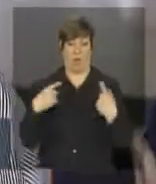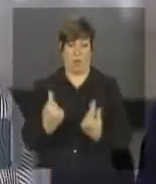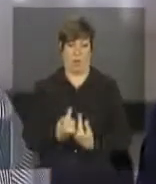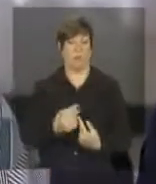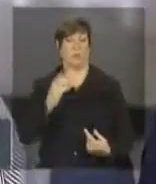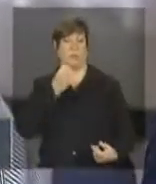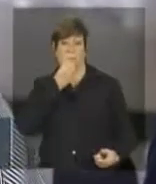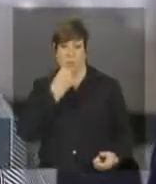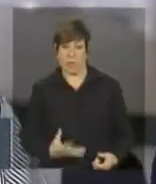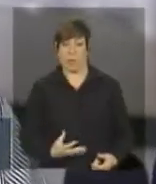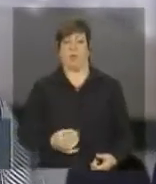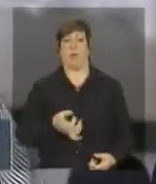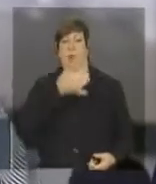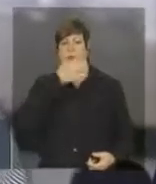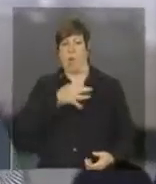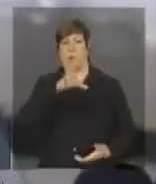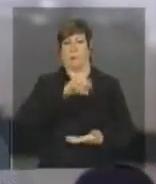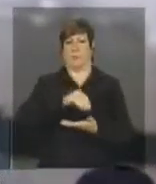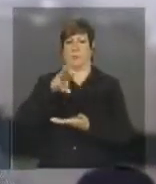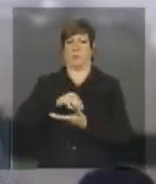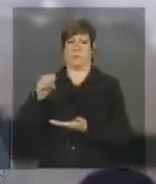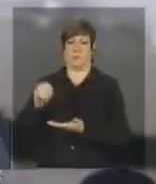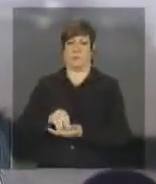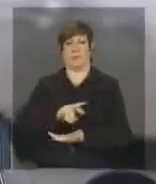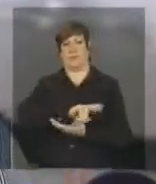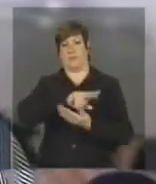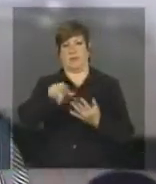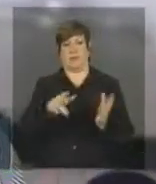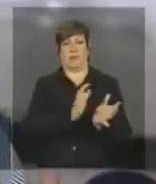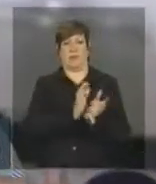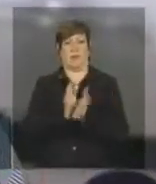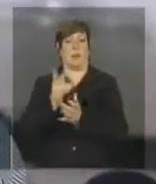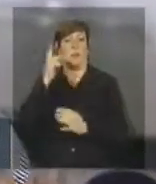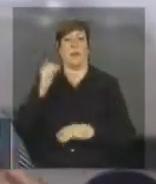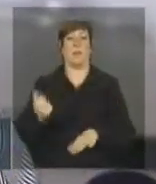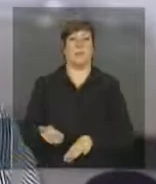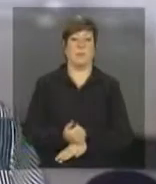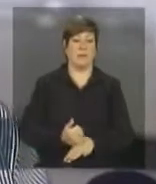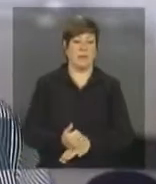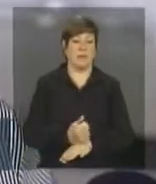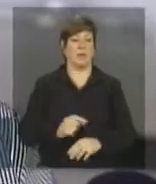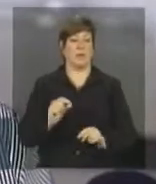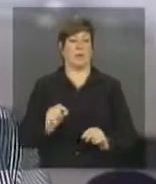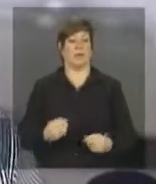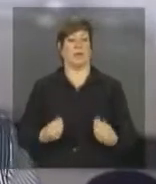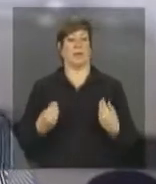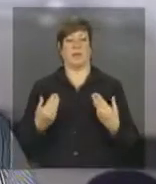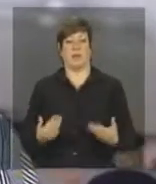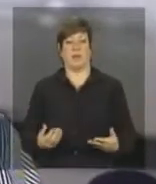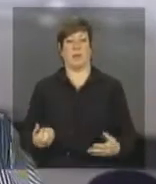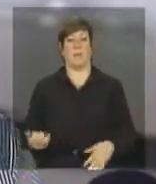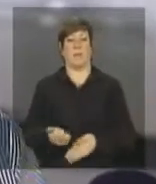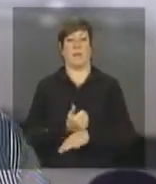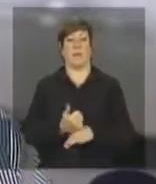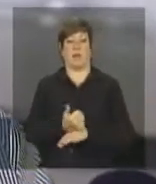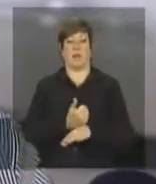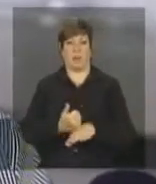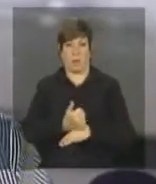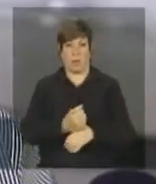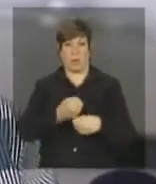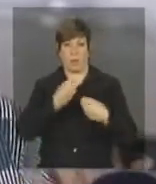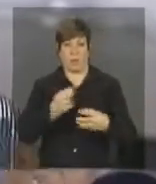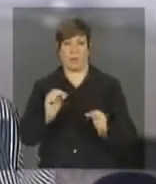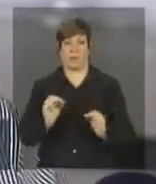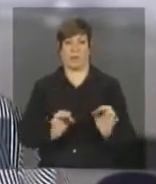as contribuições dos vários segmentos para o aperfeiçoamento, foi uma contribuição para dar uma maior robustez aquilo que é a negociação